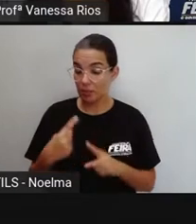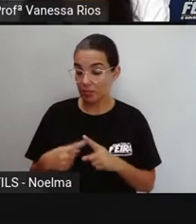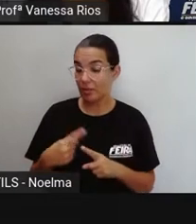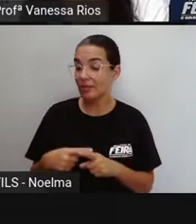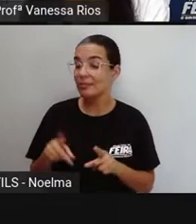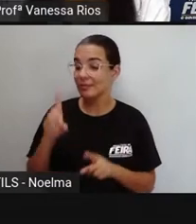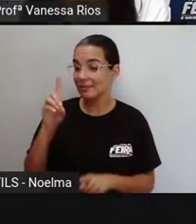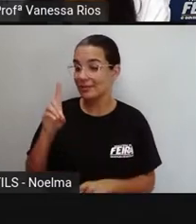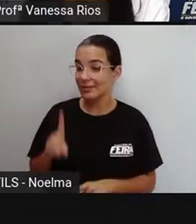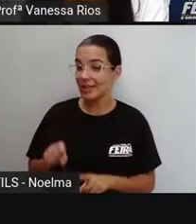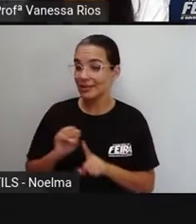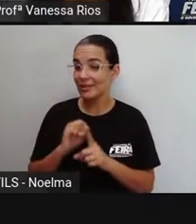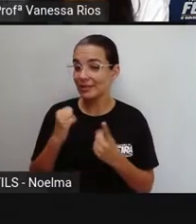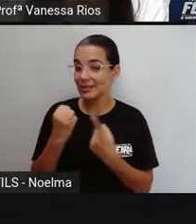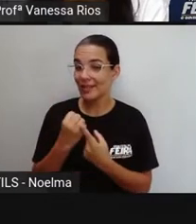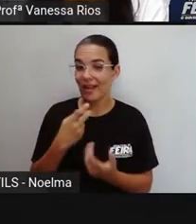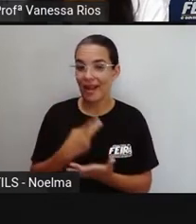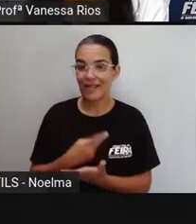aconteça.